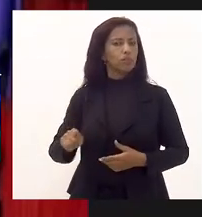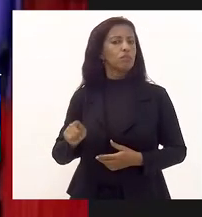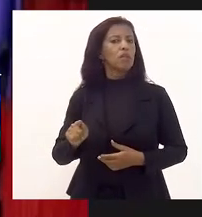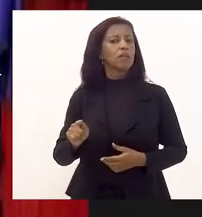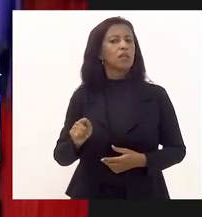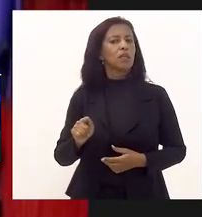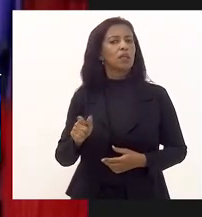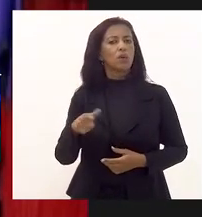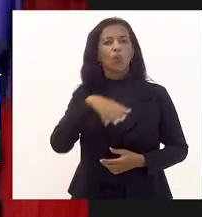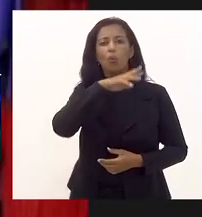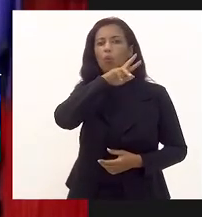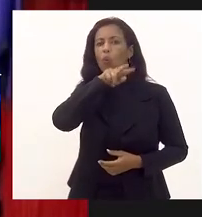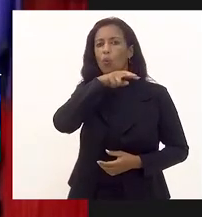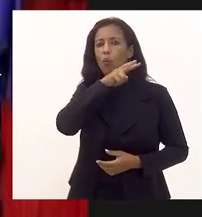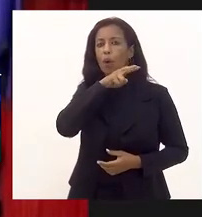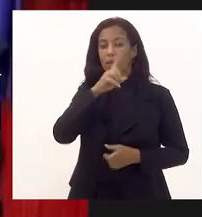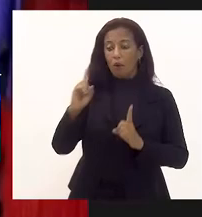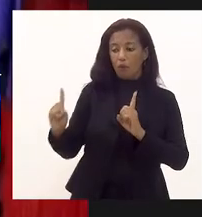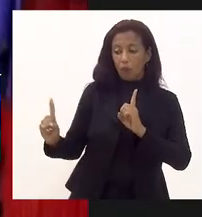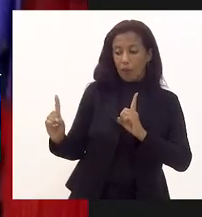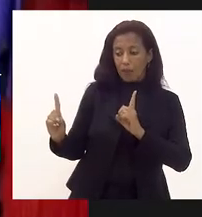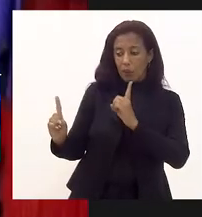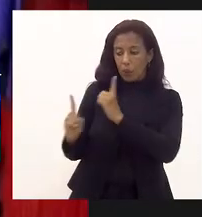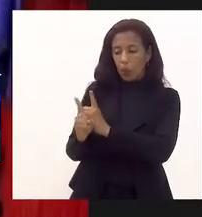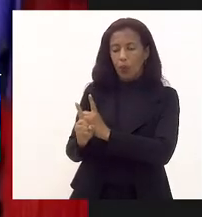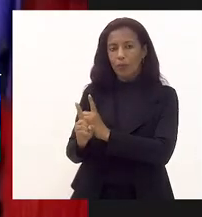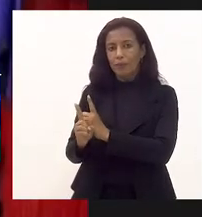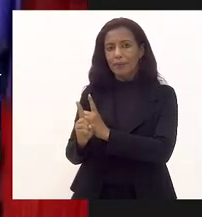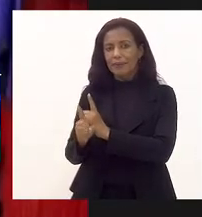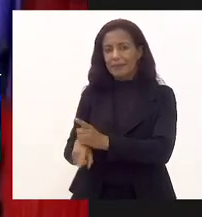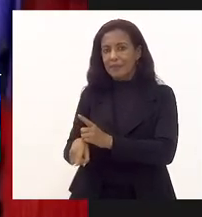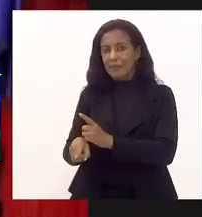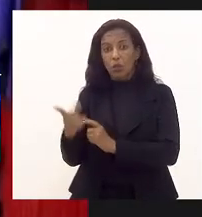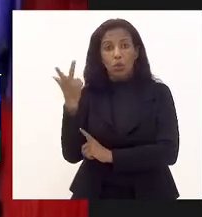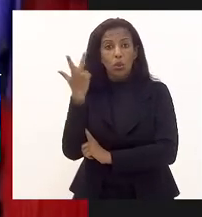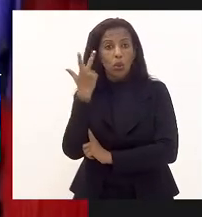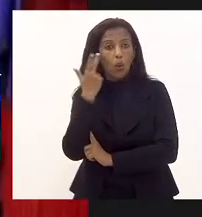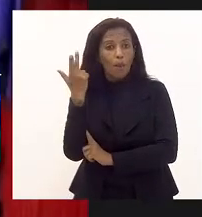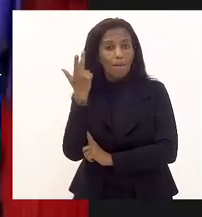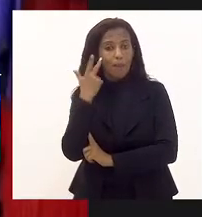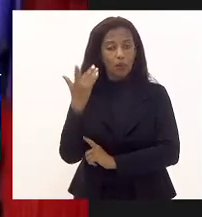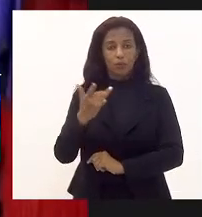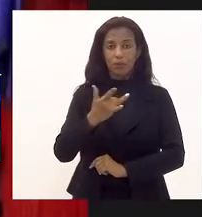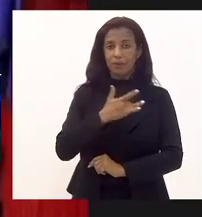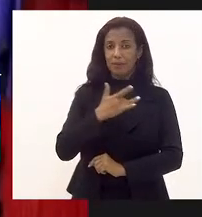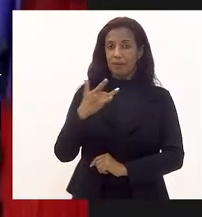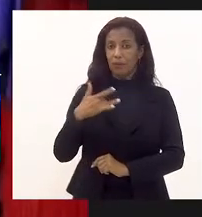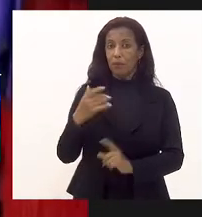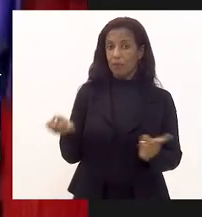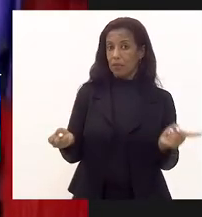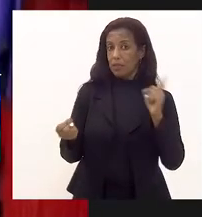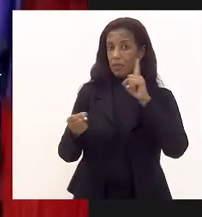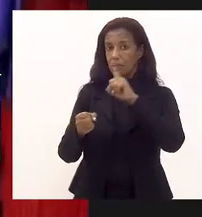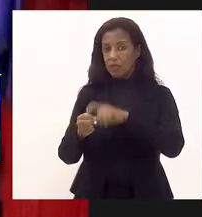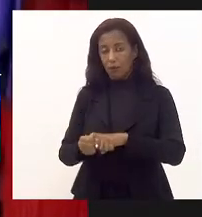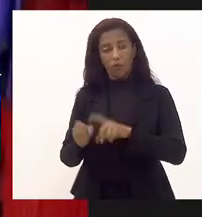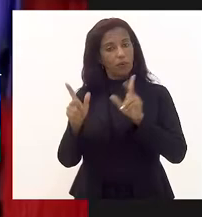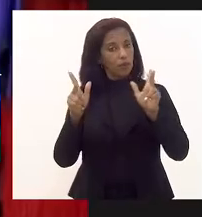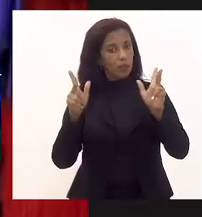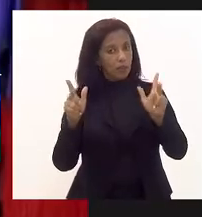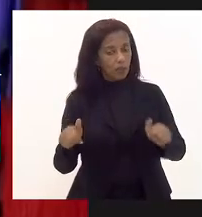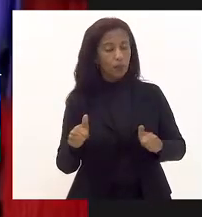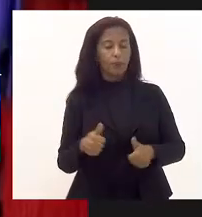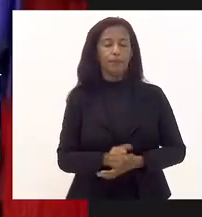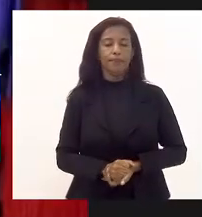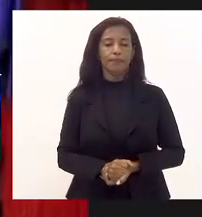que o réptil foi encontrado próximo à sede do RBA e o estado normal de saúde deverá ser devolvido nas mesmas